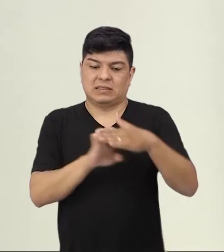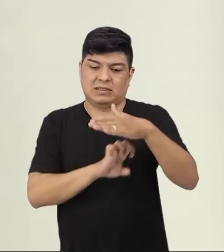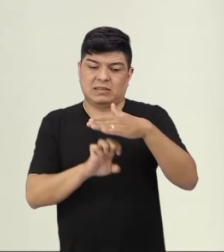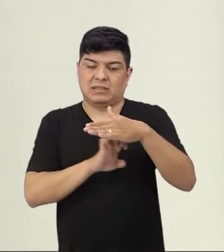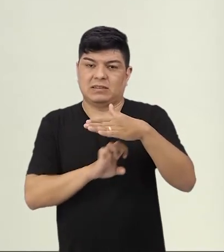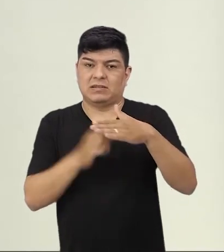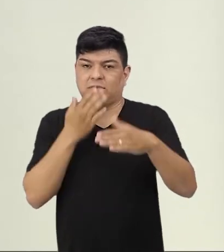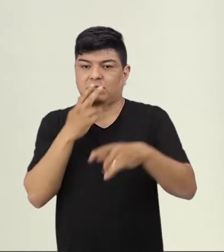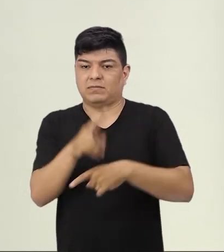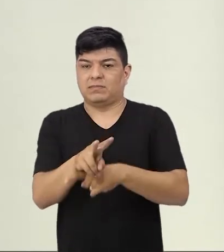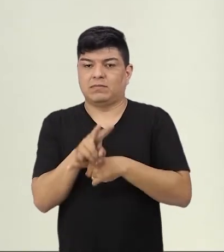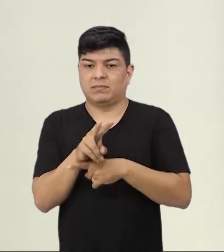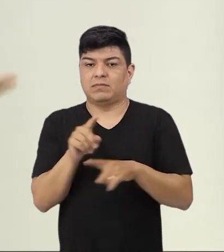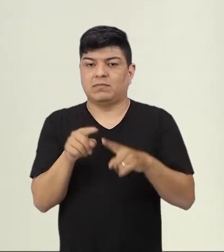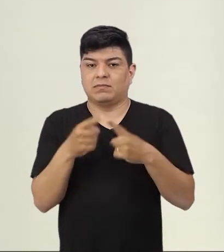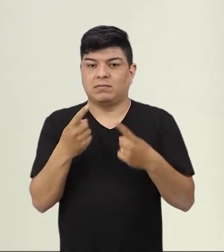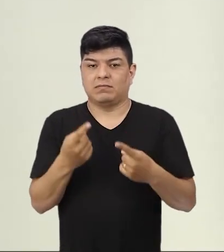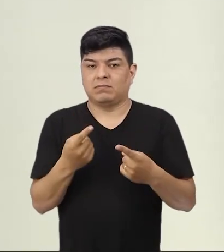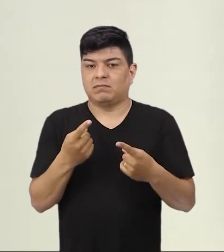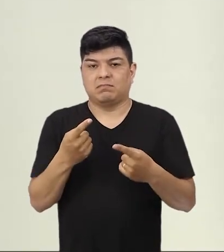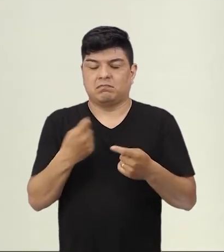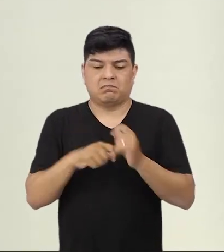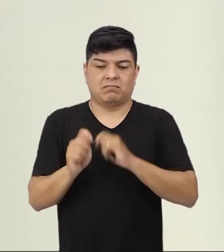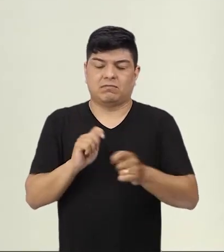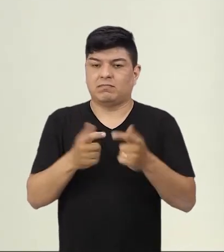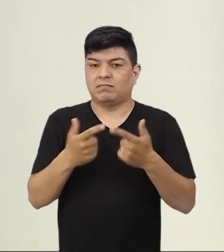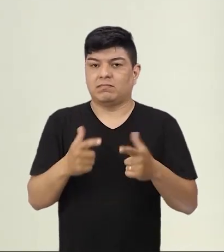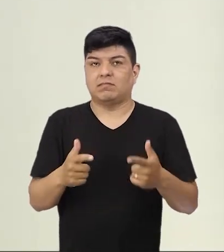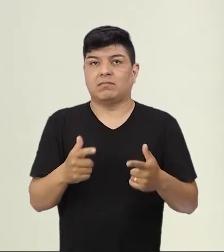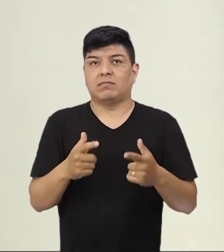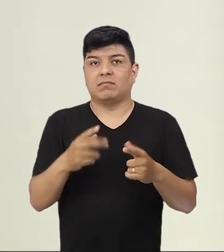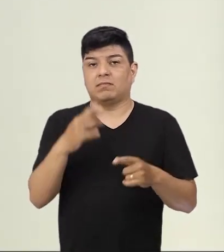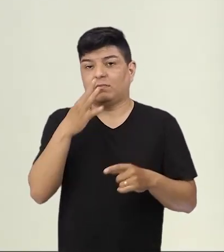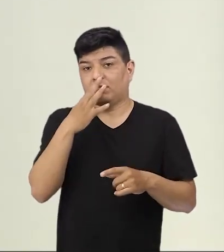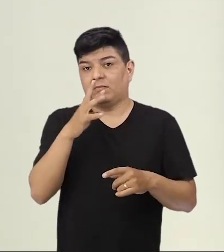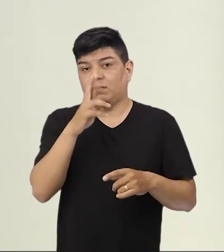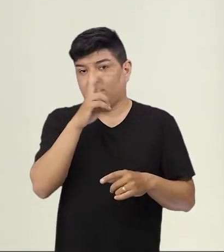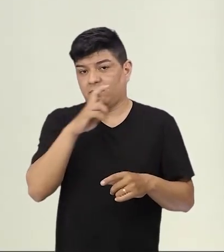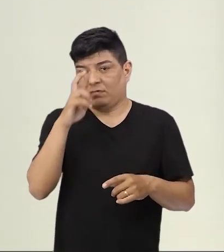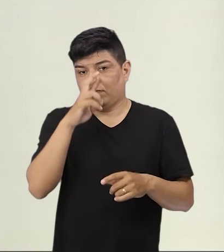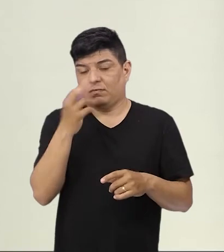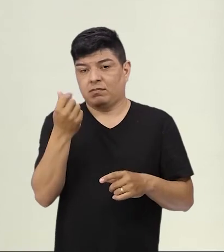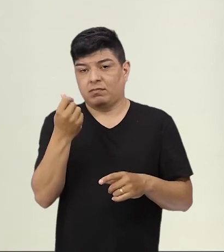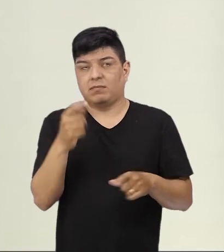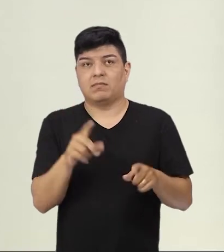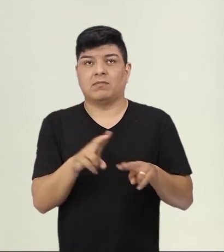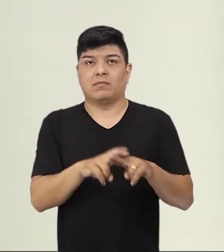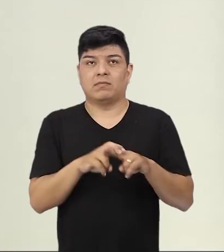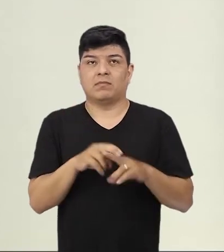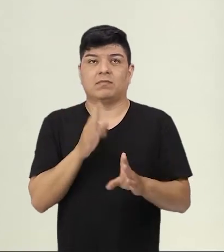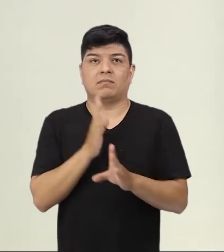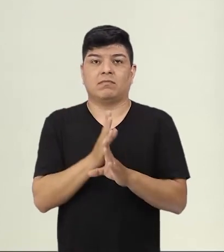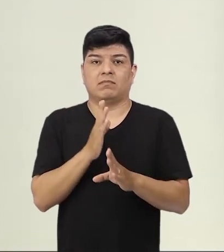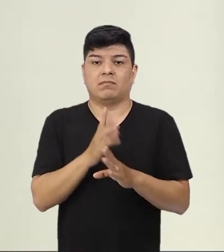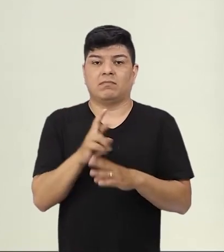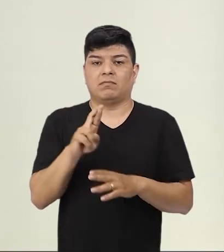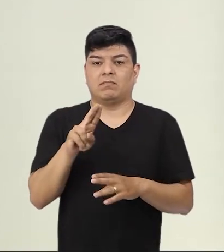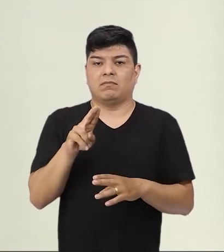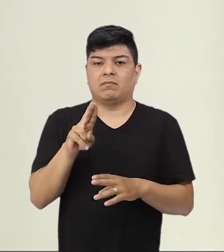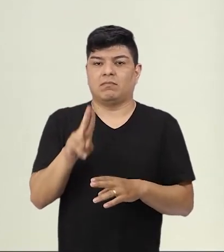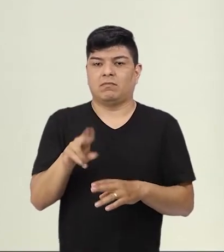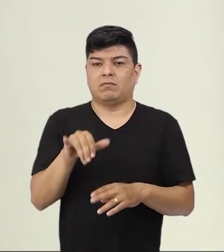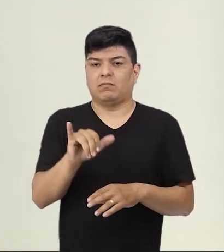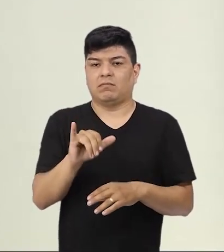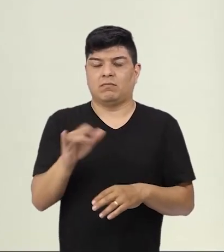começam a pegar empréstimos, mas que não são empregadas na economia, e a especulação também financeira, tá? Então, por conta disso, o Rui Barbosa,